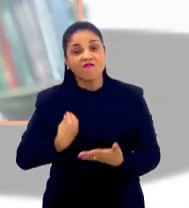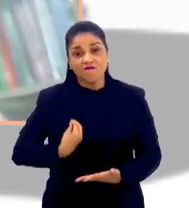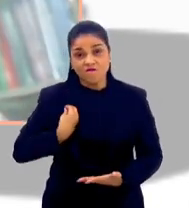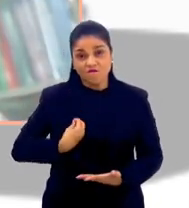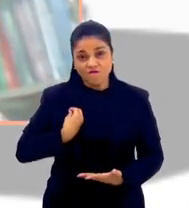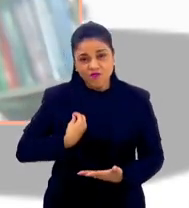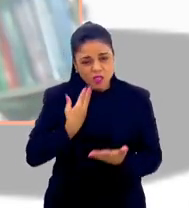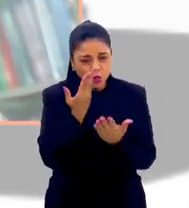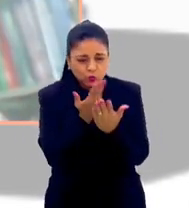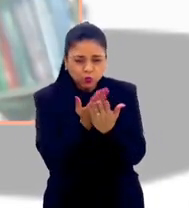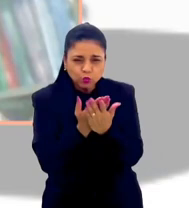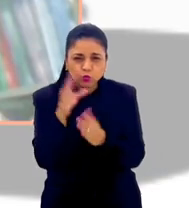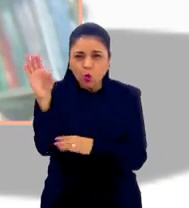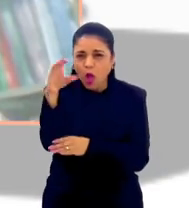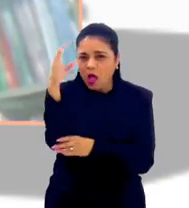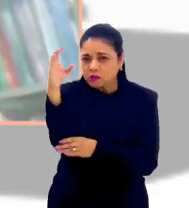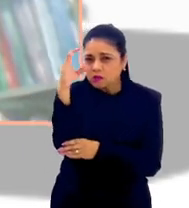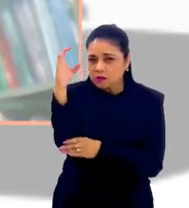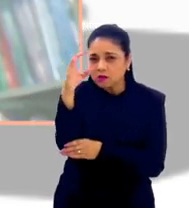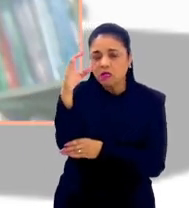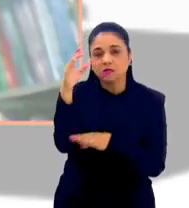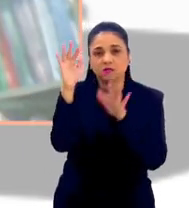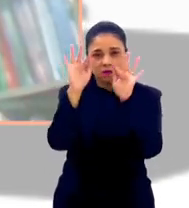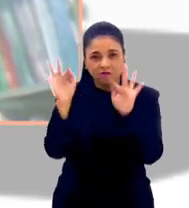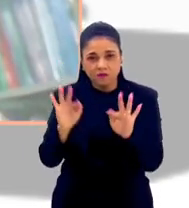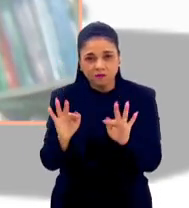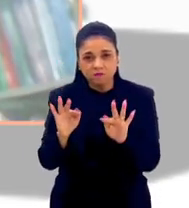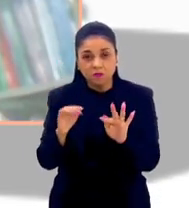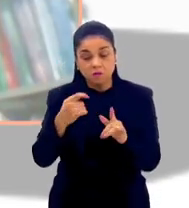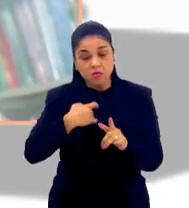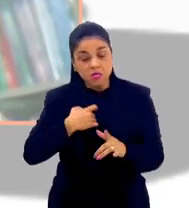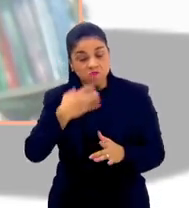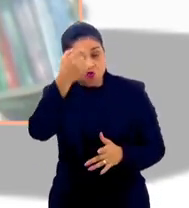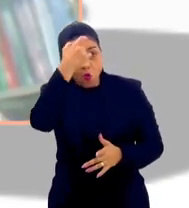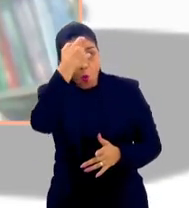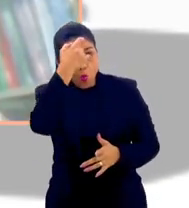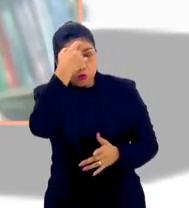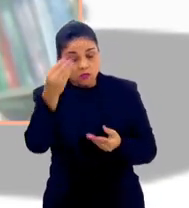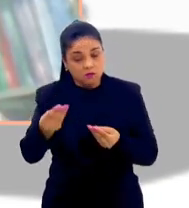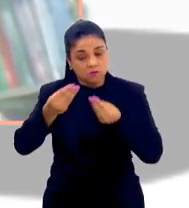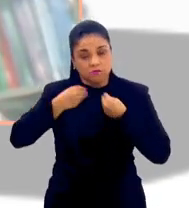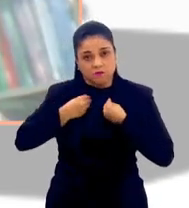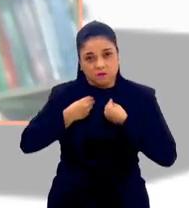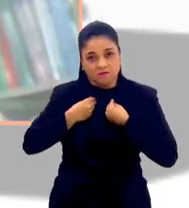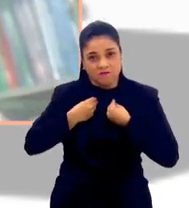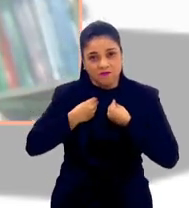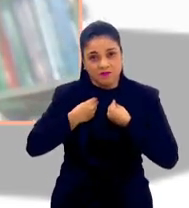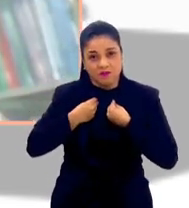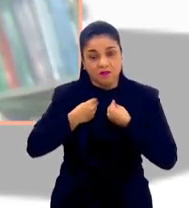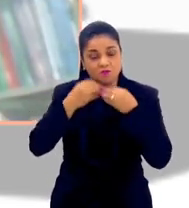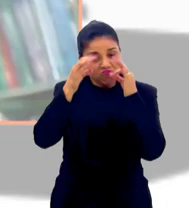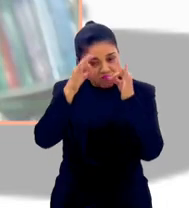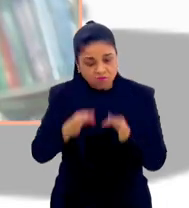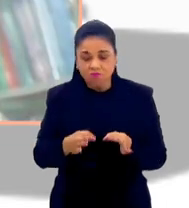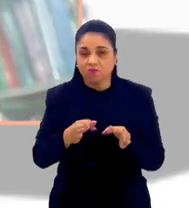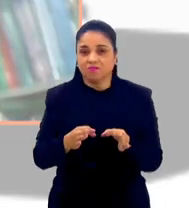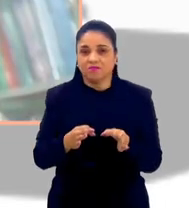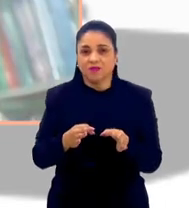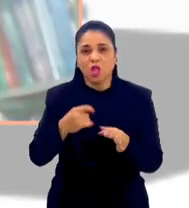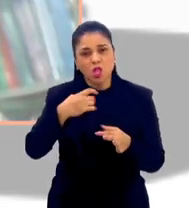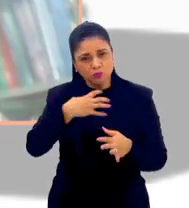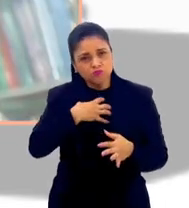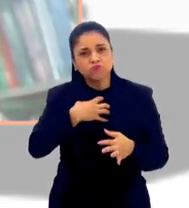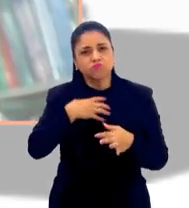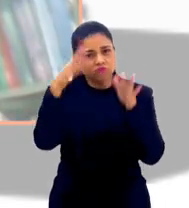vida, o estudo, a ciência, inclusive a ciência da felicidade, tem me dado mais consciência. E eu estou cada vez mais certa de que eu